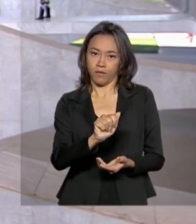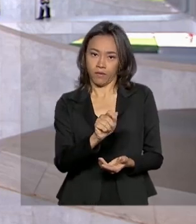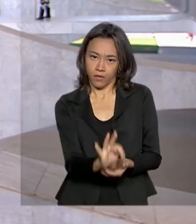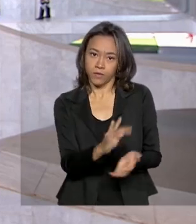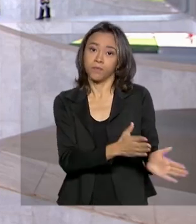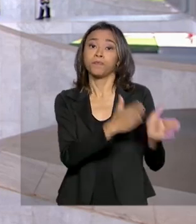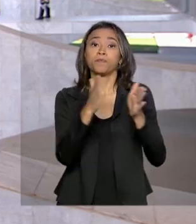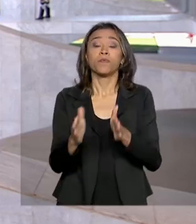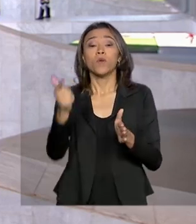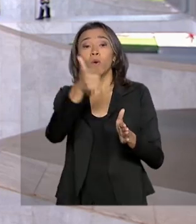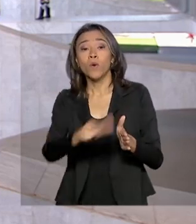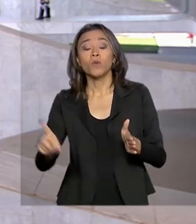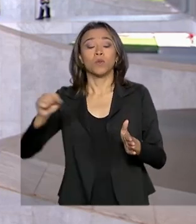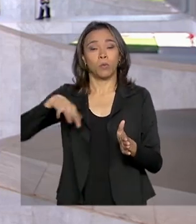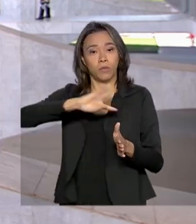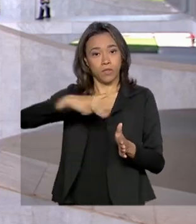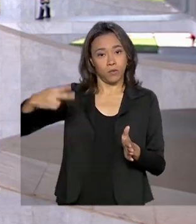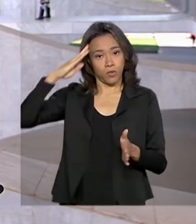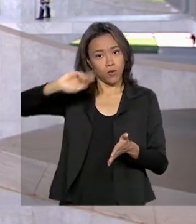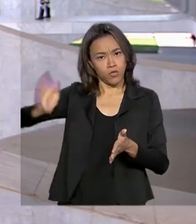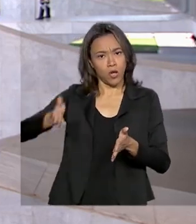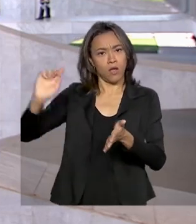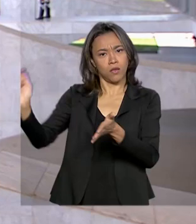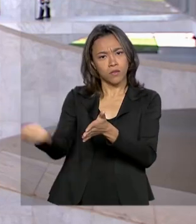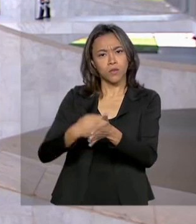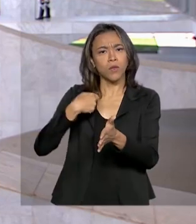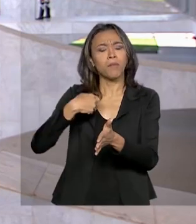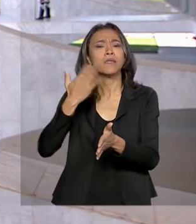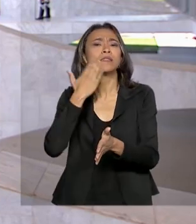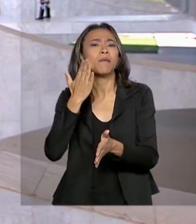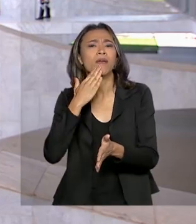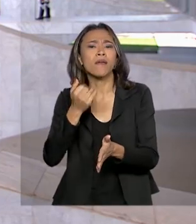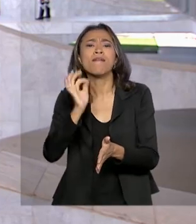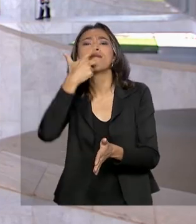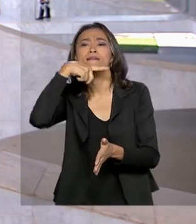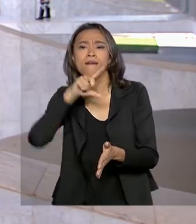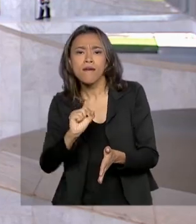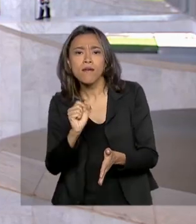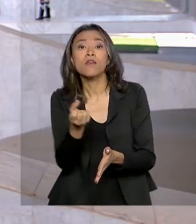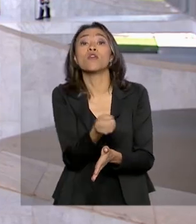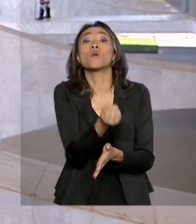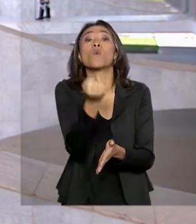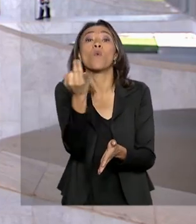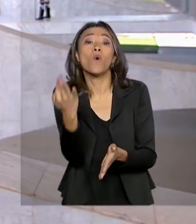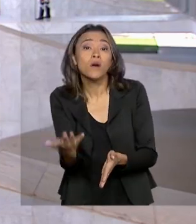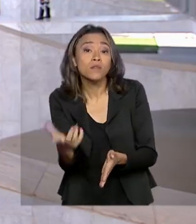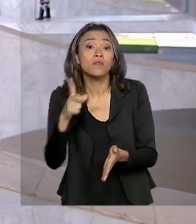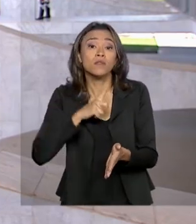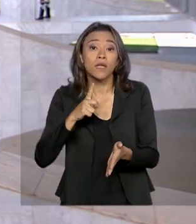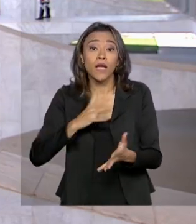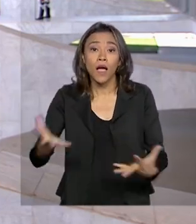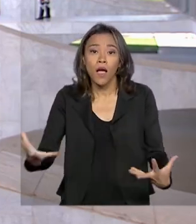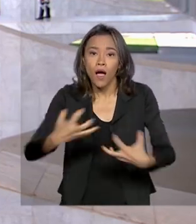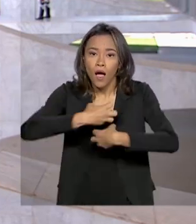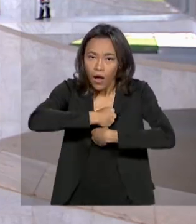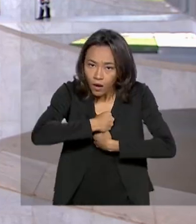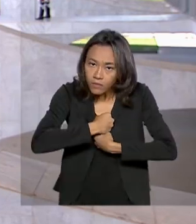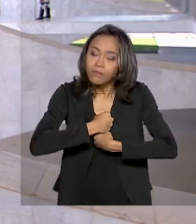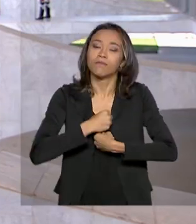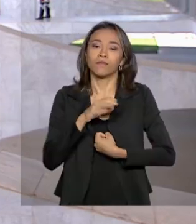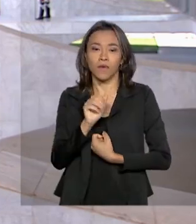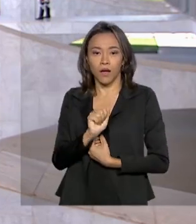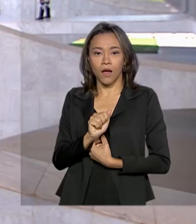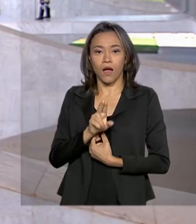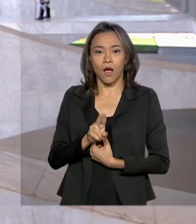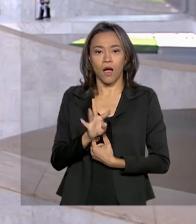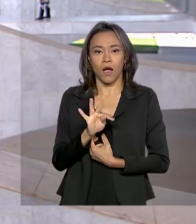Bolsonaro sancionou uma lei que vai permitir conhecer quem são e quantos são os autistas no país. Além de garantir atendimento